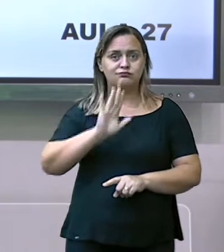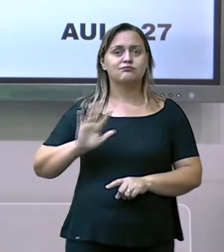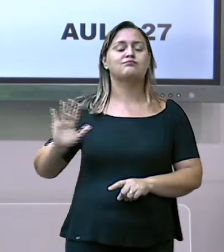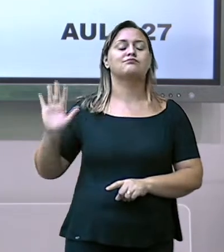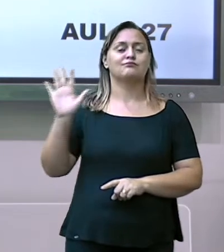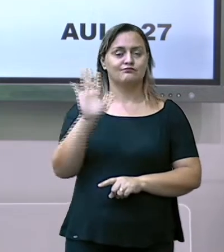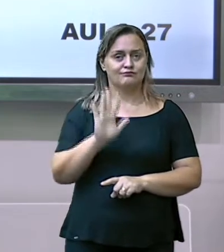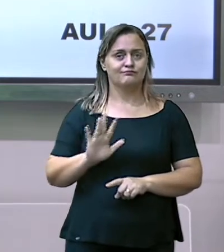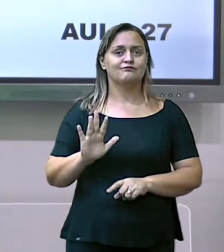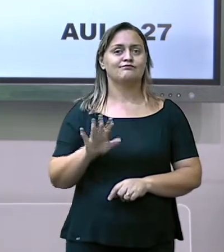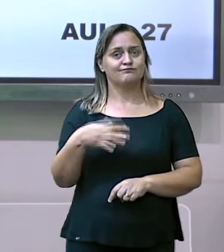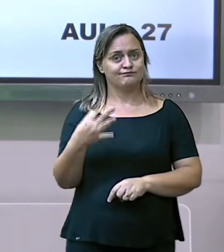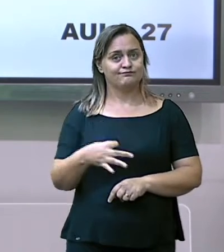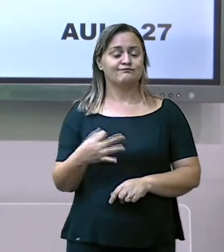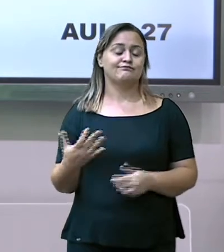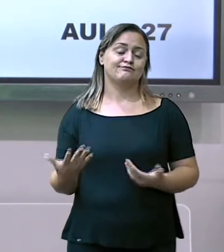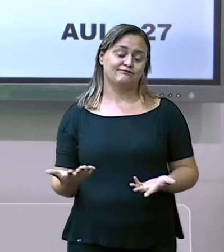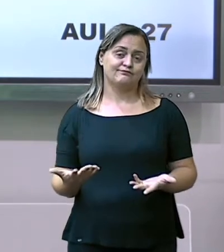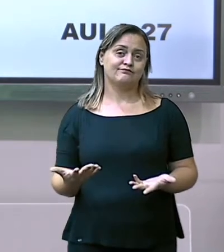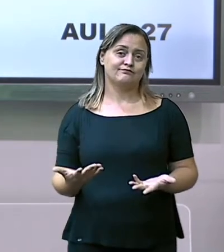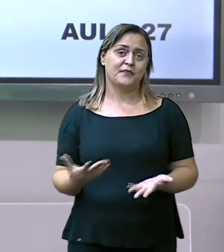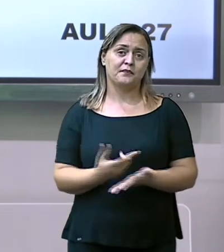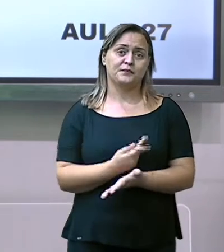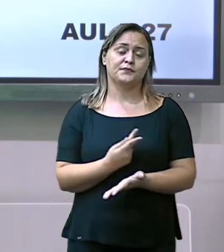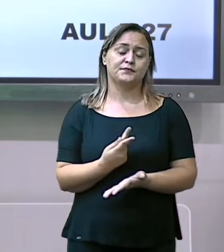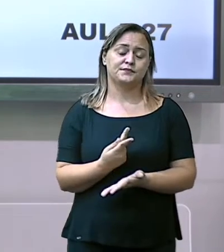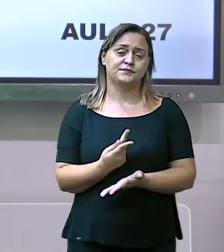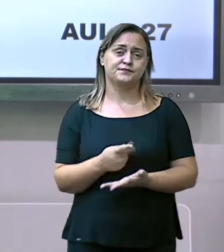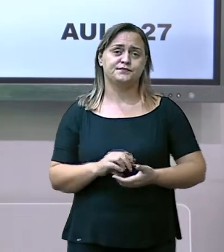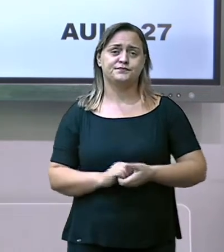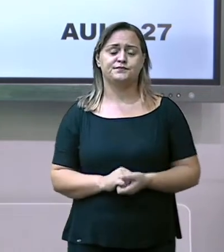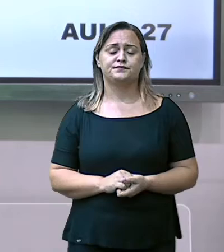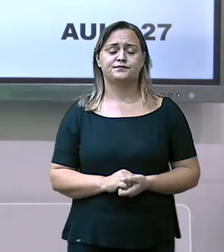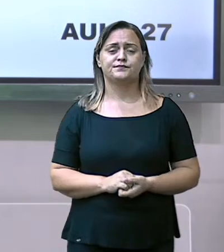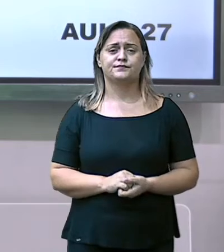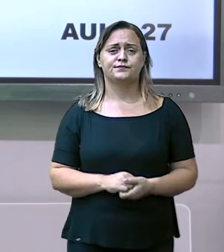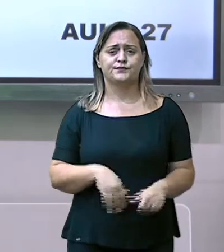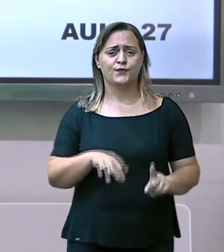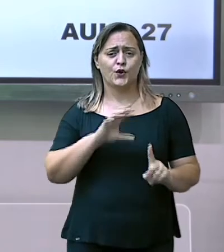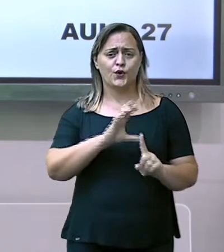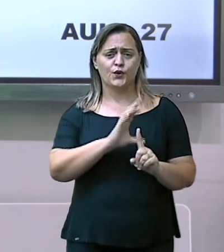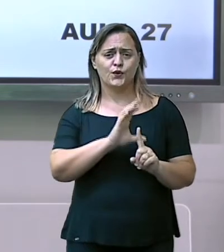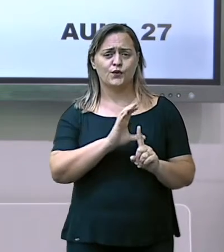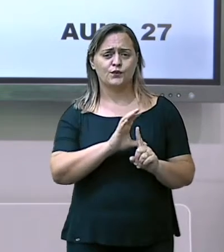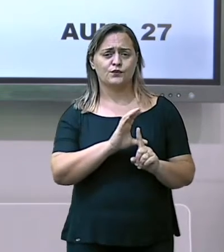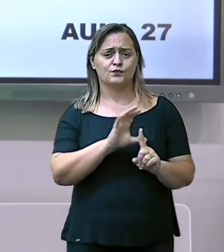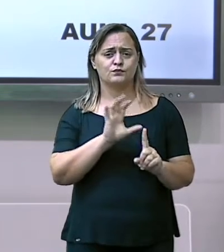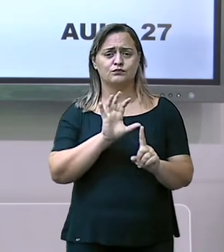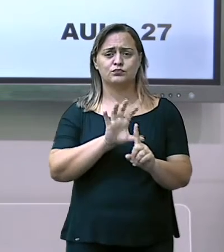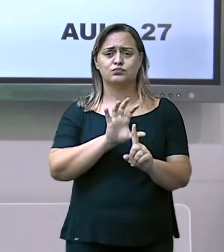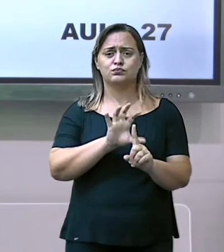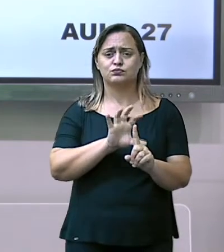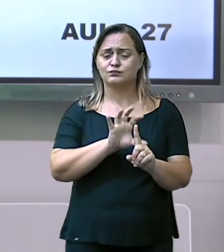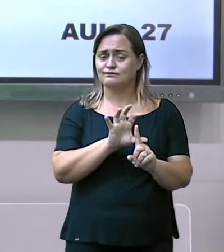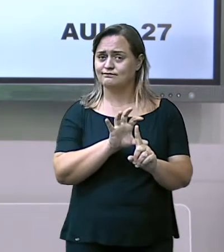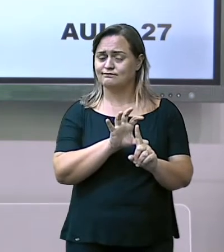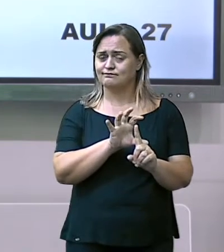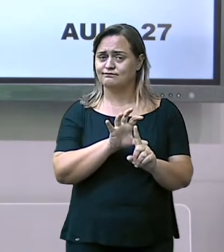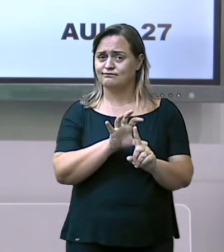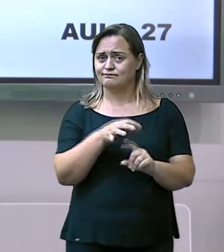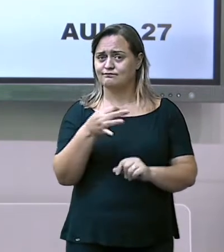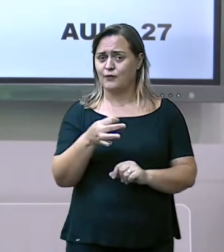em algumas das suas ilhas, e que ainda hoje, a sua população